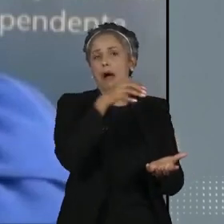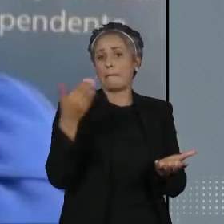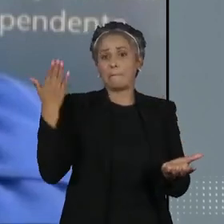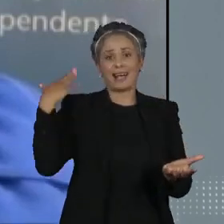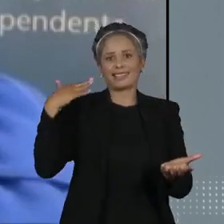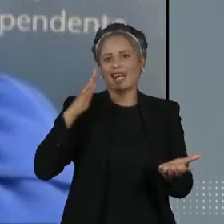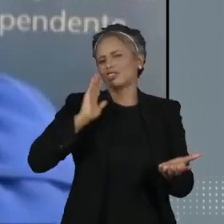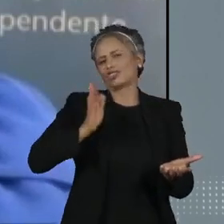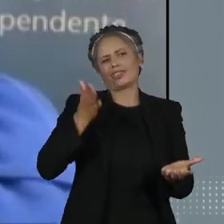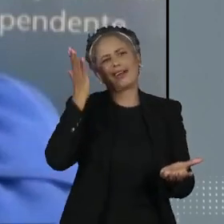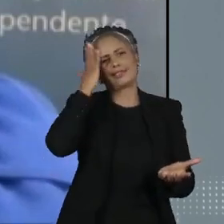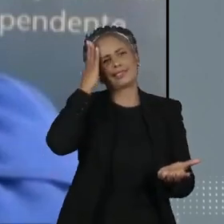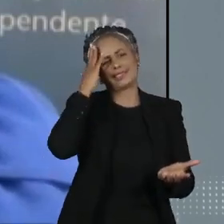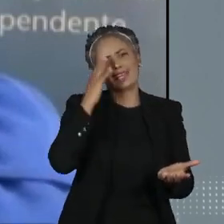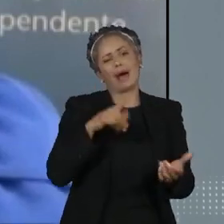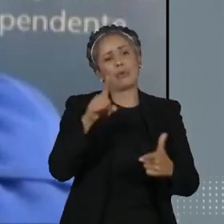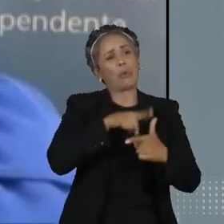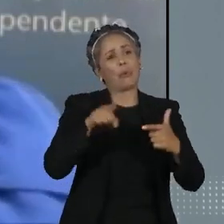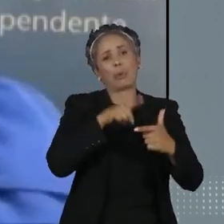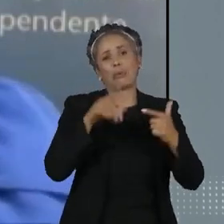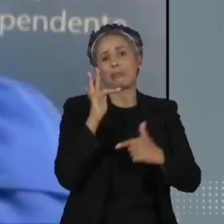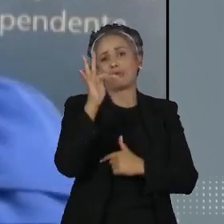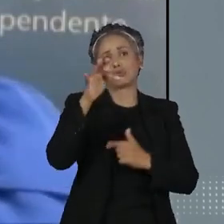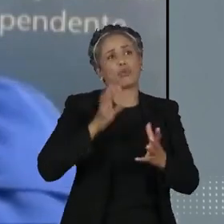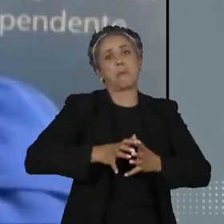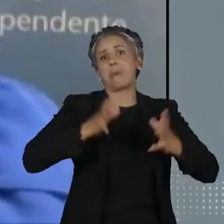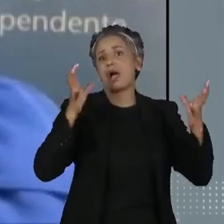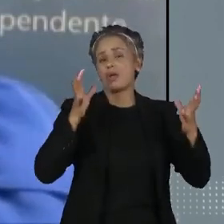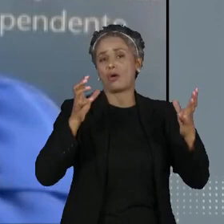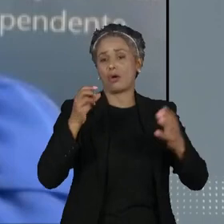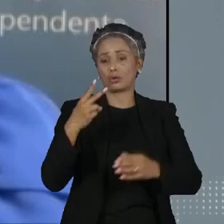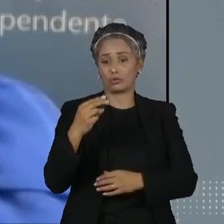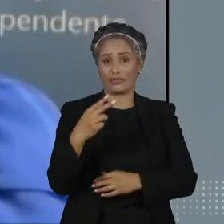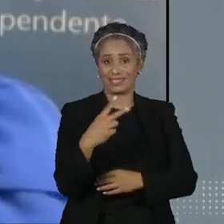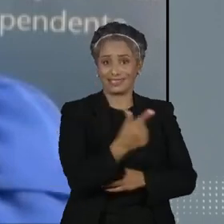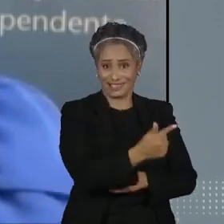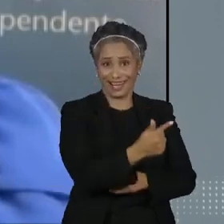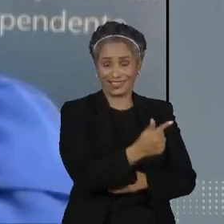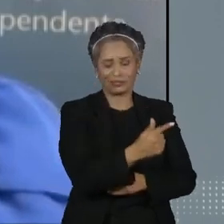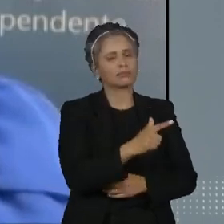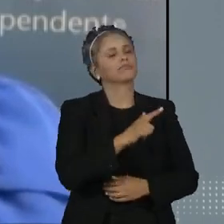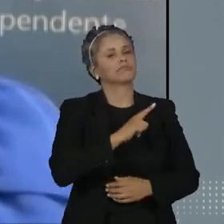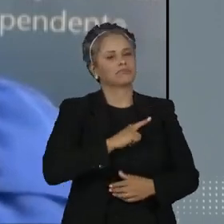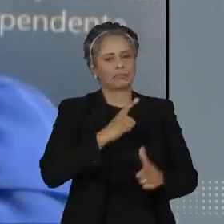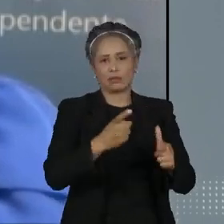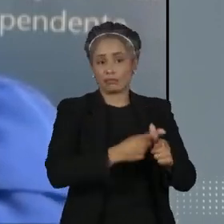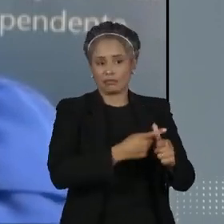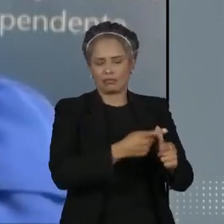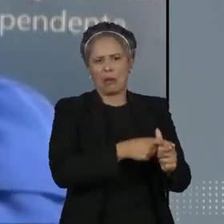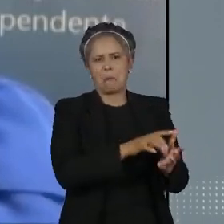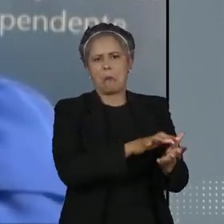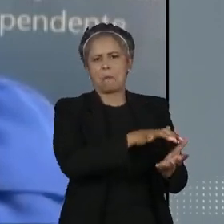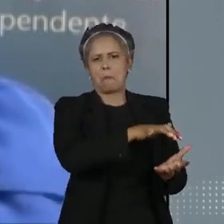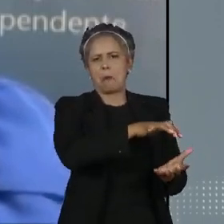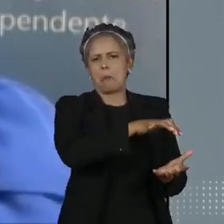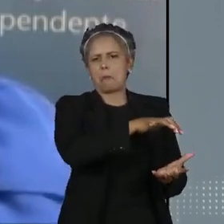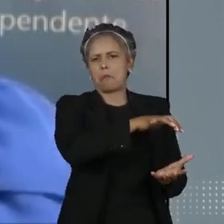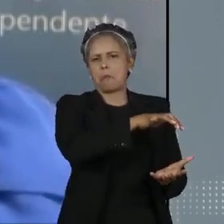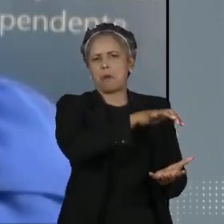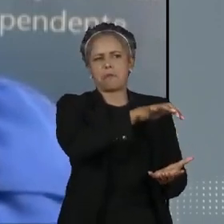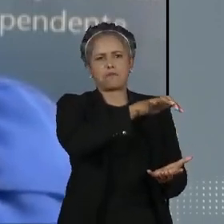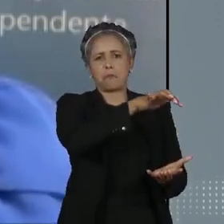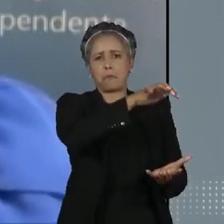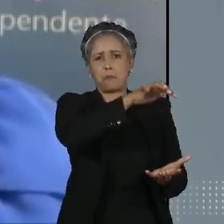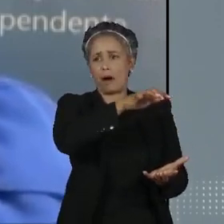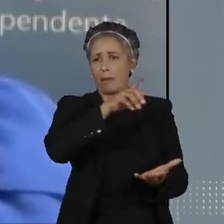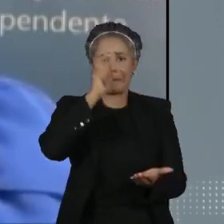esse risco para 2027. A gente tem um volume de estoque de precatórios expedidos e não